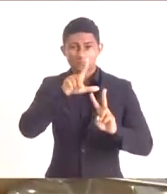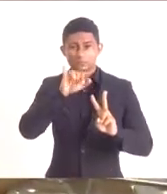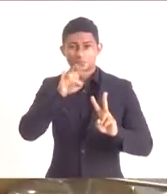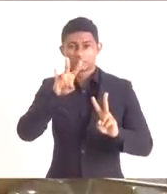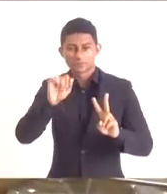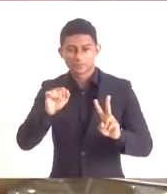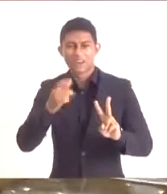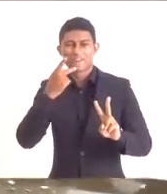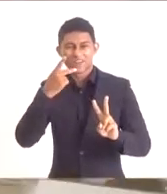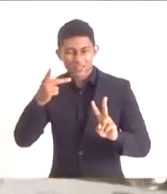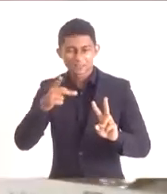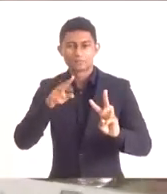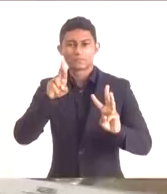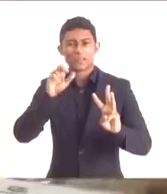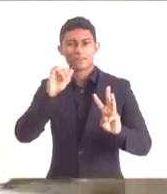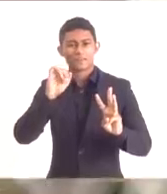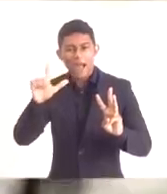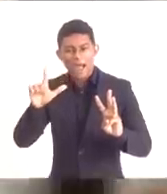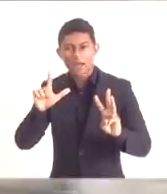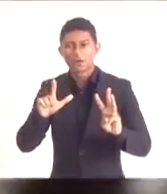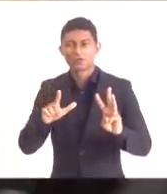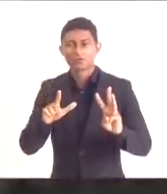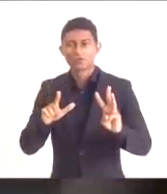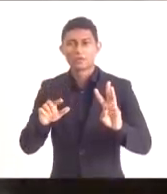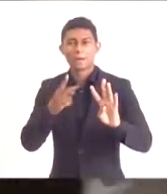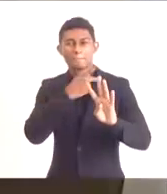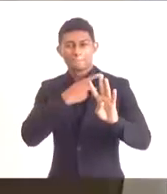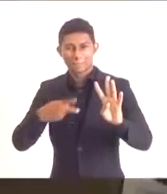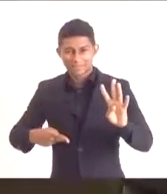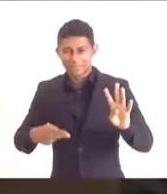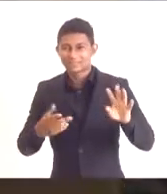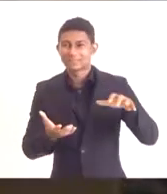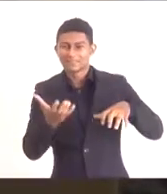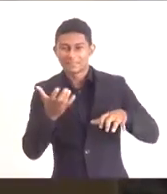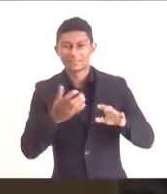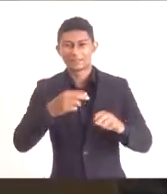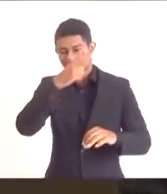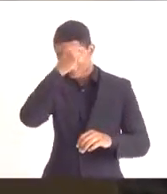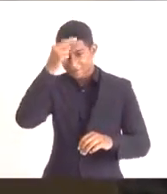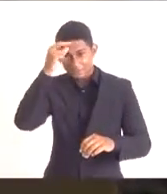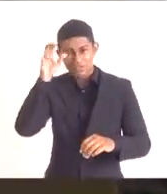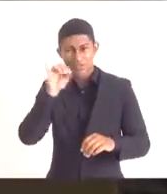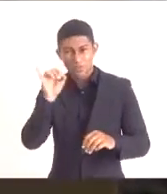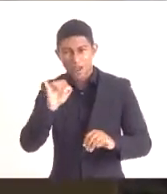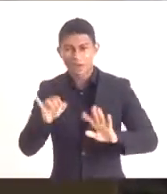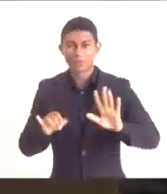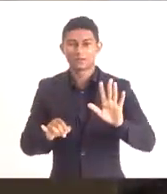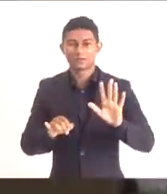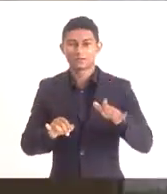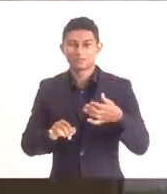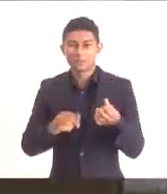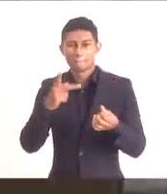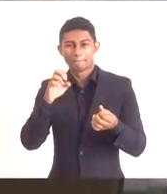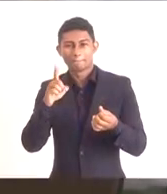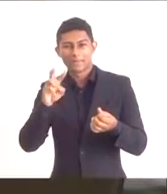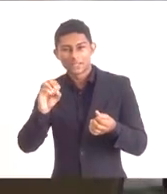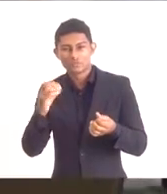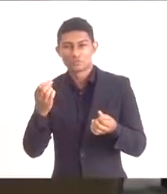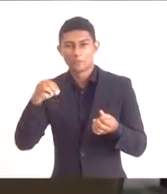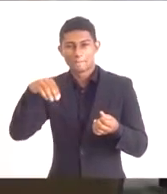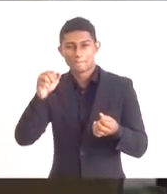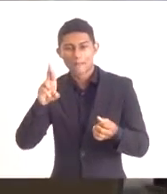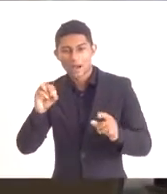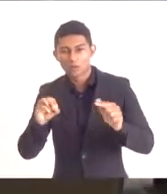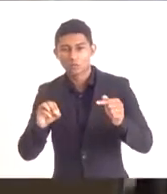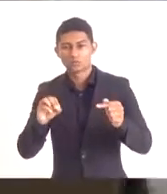falando, Rafael Aguiar, nosso presidente da Câmara, Vantuiu, prefeito de Iguaba, o nosso Pedro Ricardo, nosso Mauro Osório,